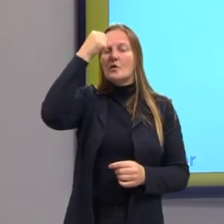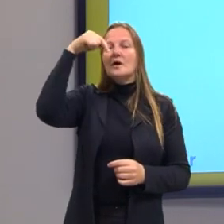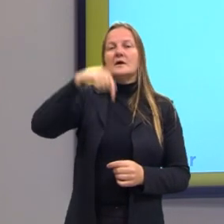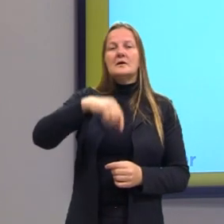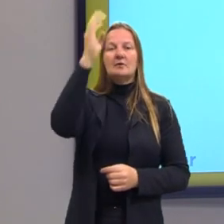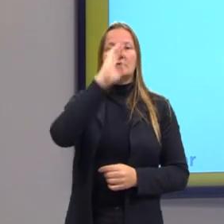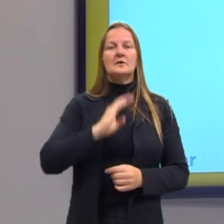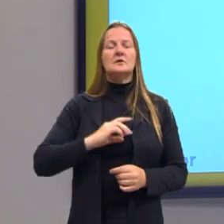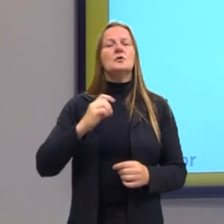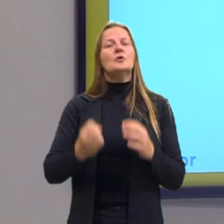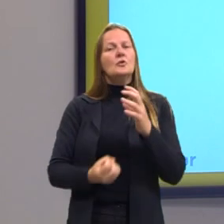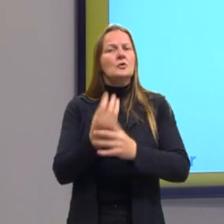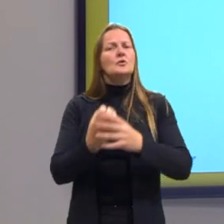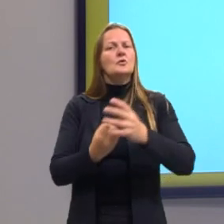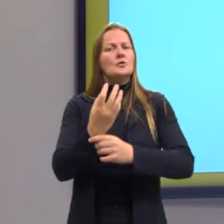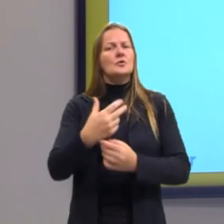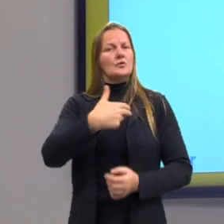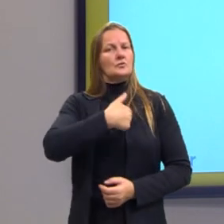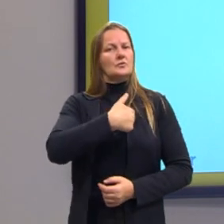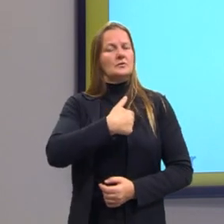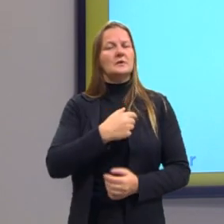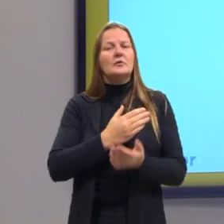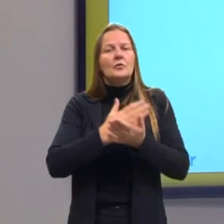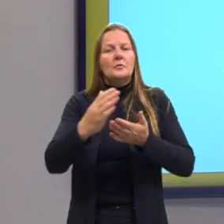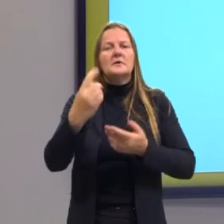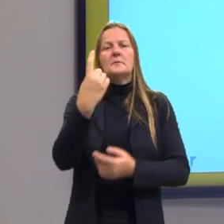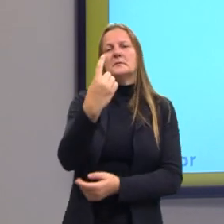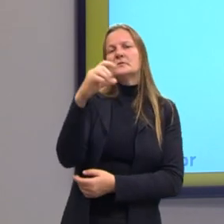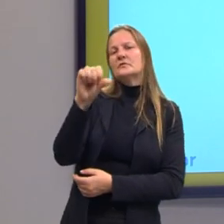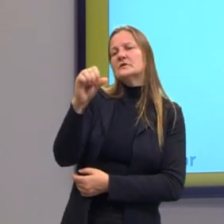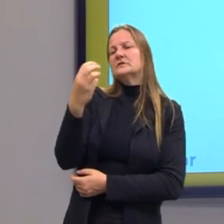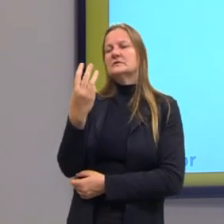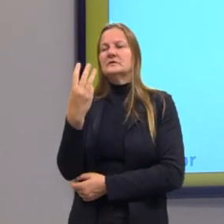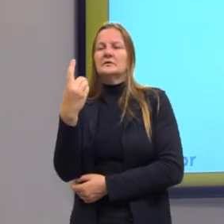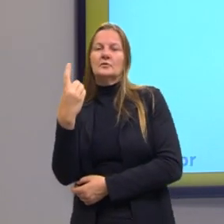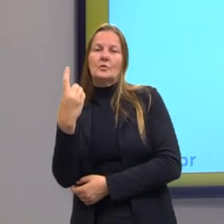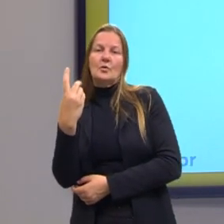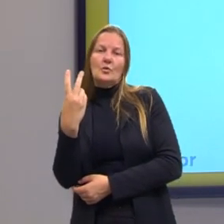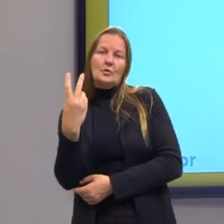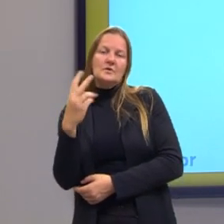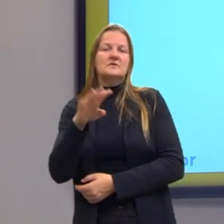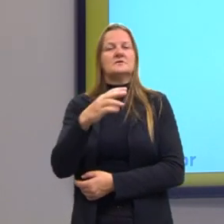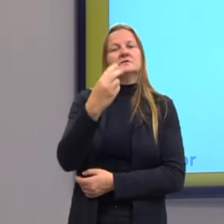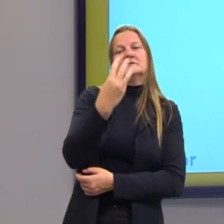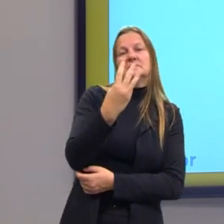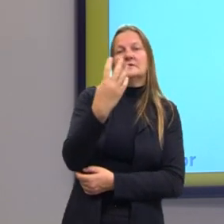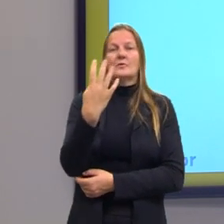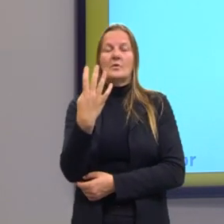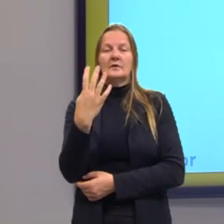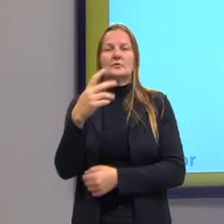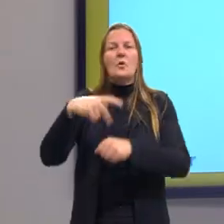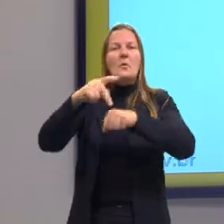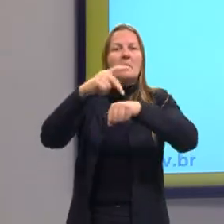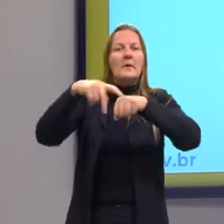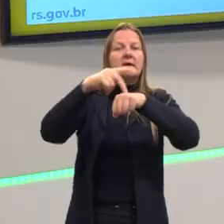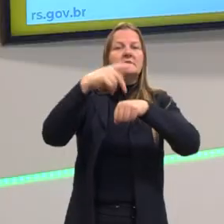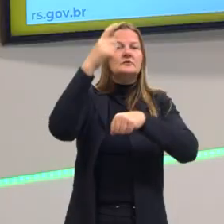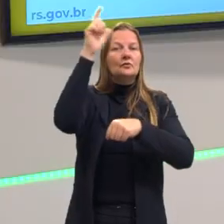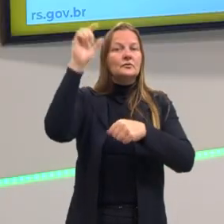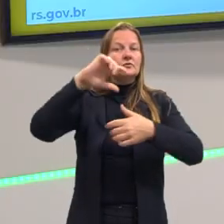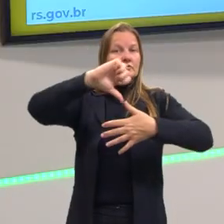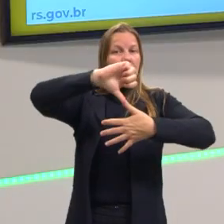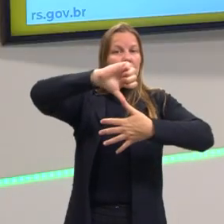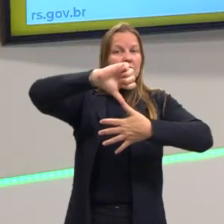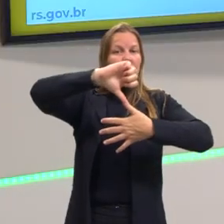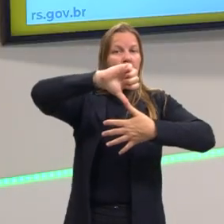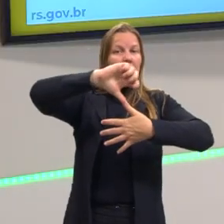vão surgir no período Vargas, a partir de 1932, 1934, enquanto que os demais países, aqui inclusive da América